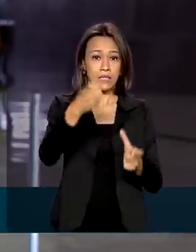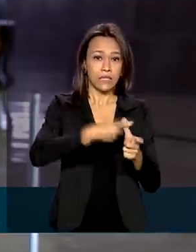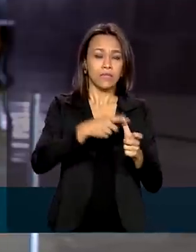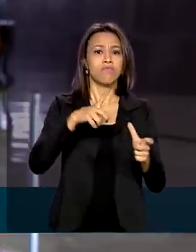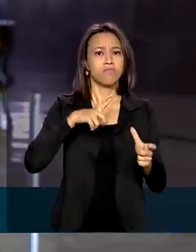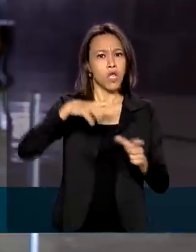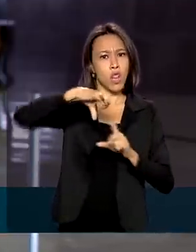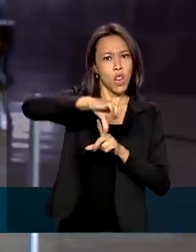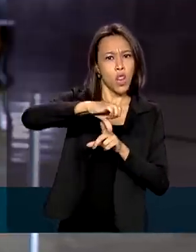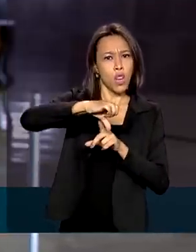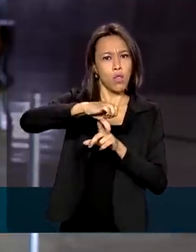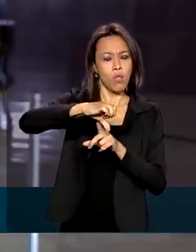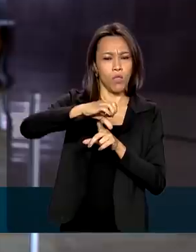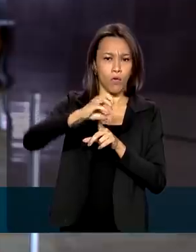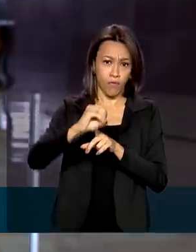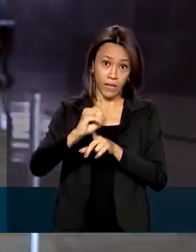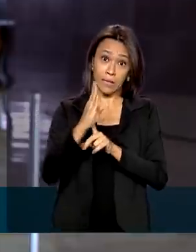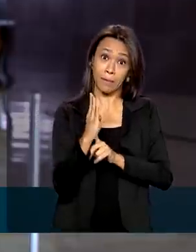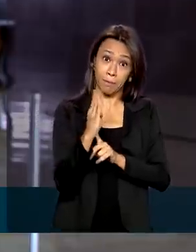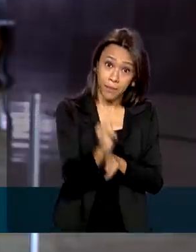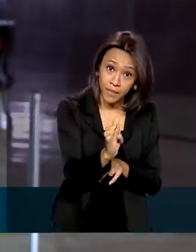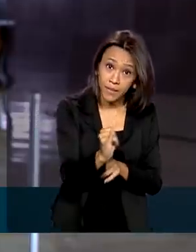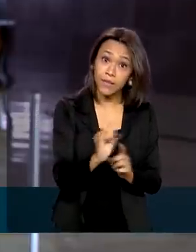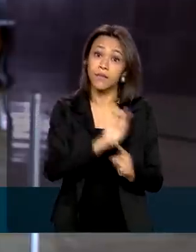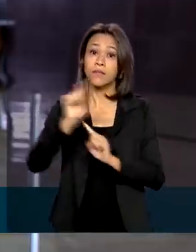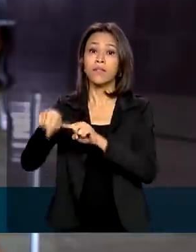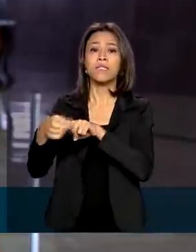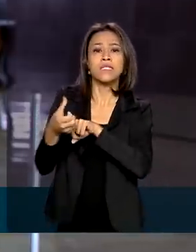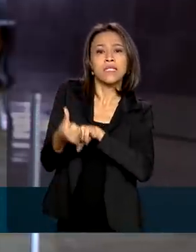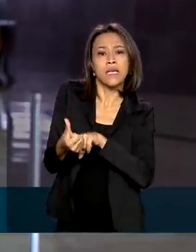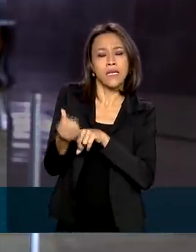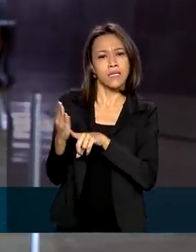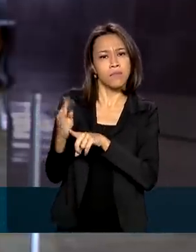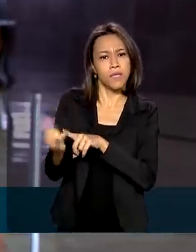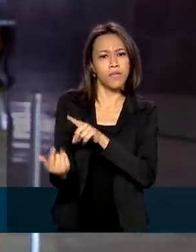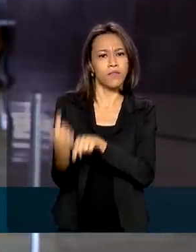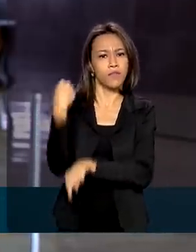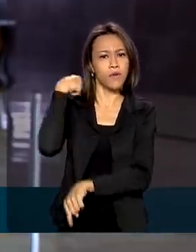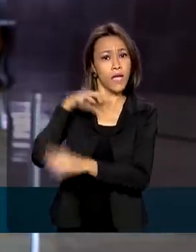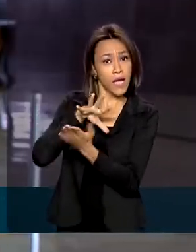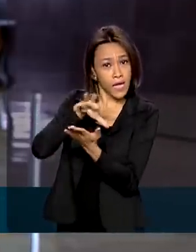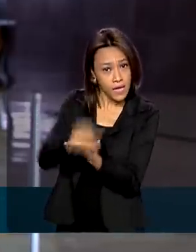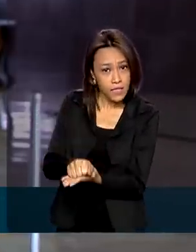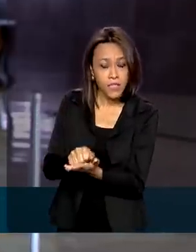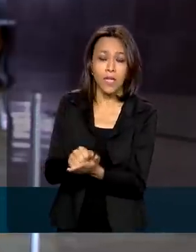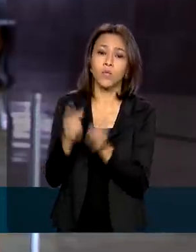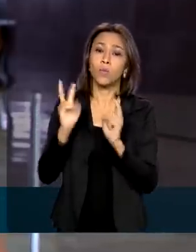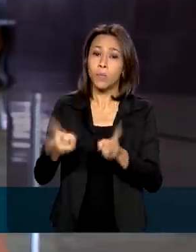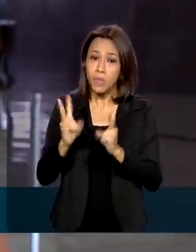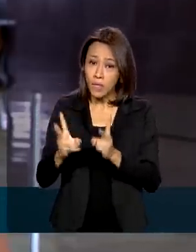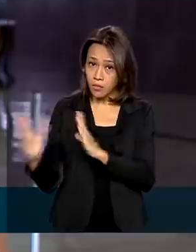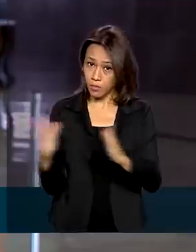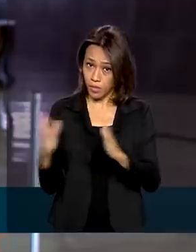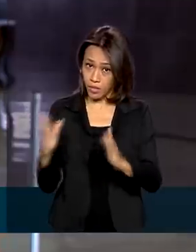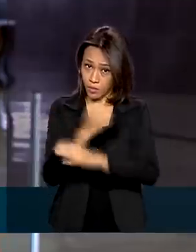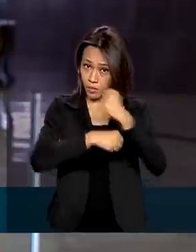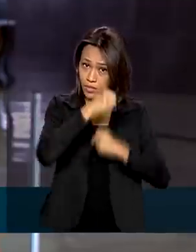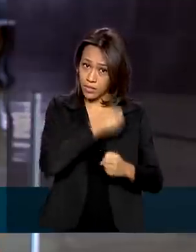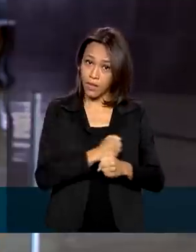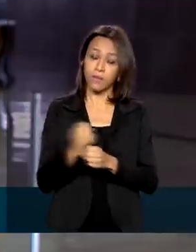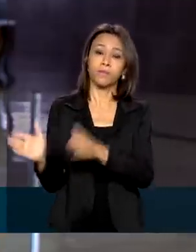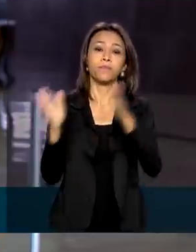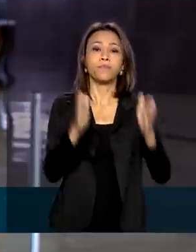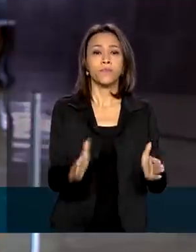na casa dos R$ 90 bilhões, contra apenas R 6 bilhões registrados no mesmo período do ano passado. Para 2020,